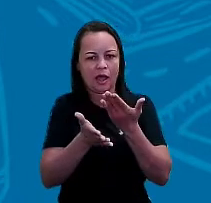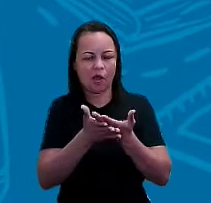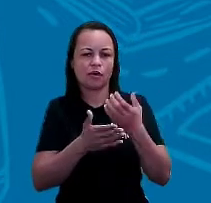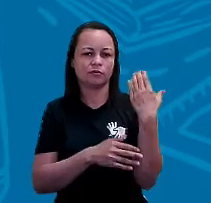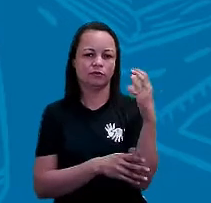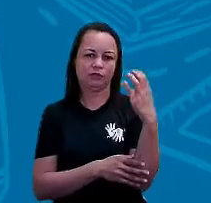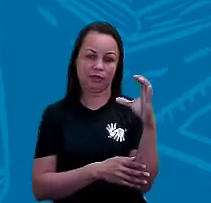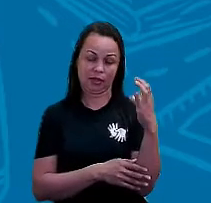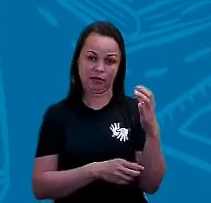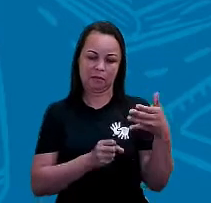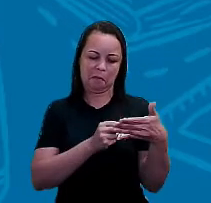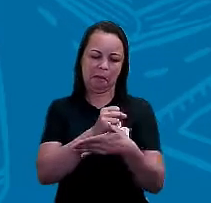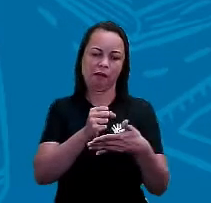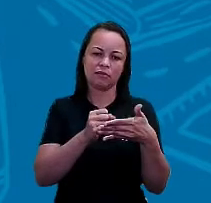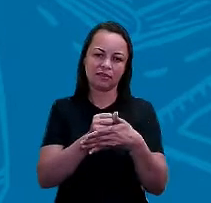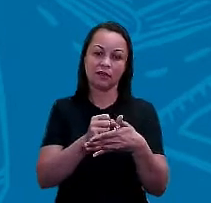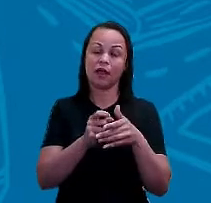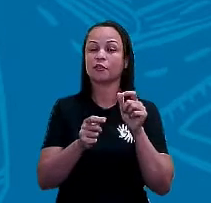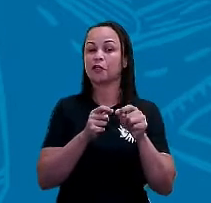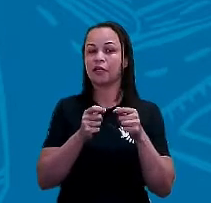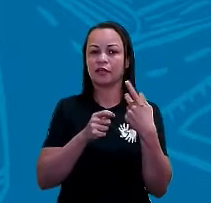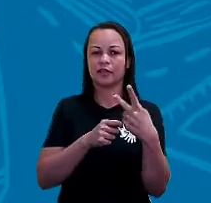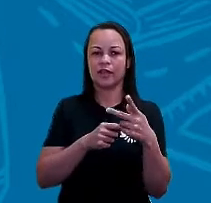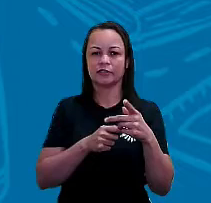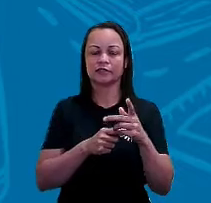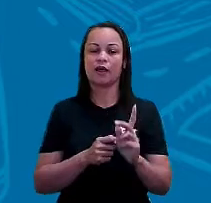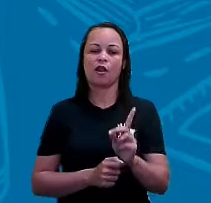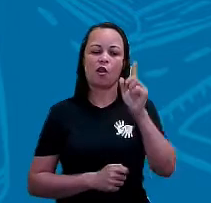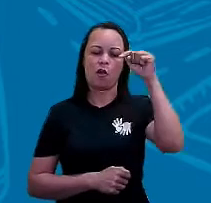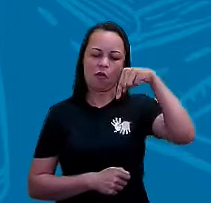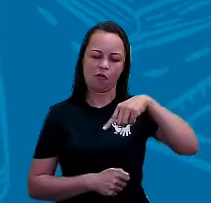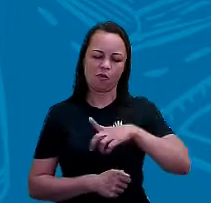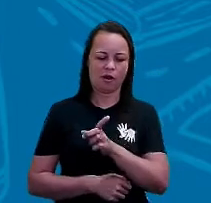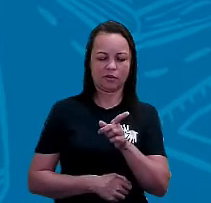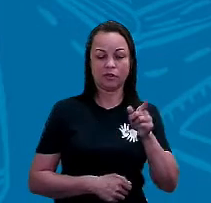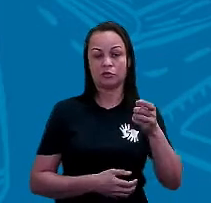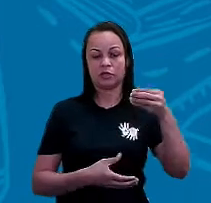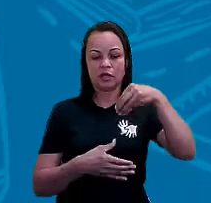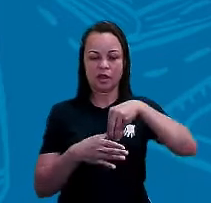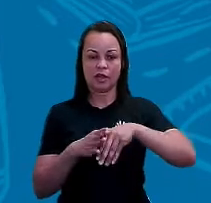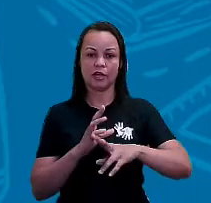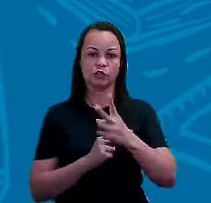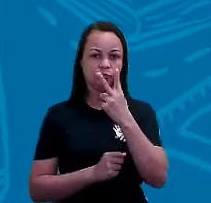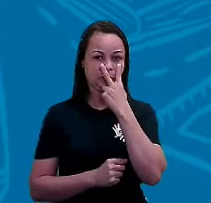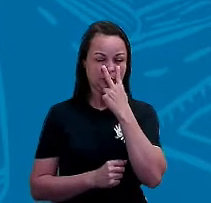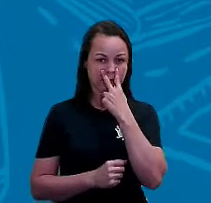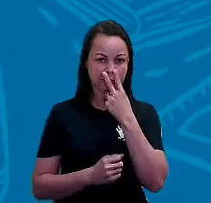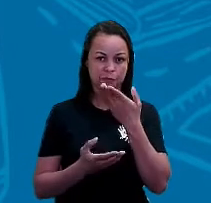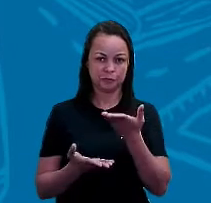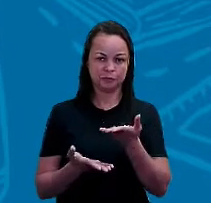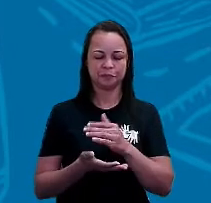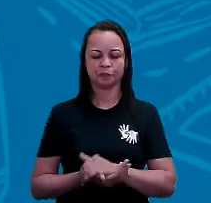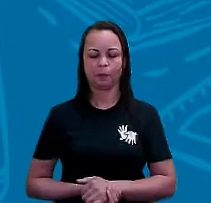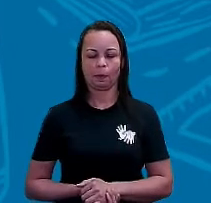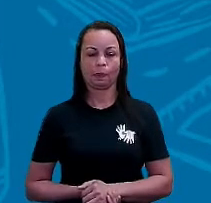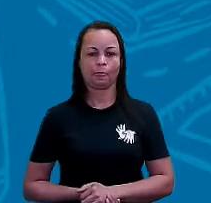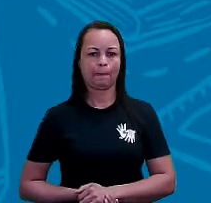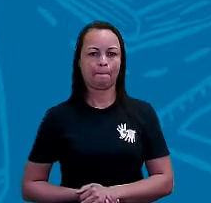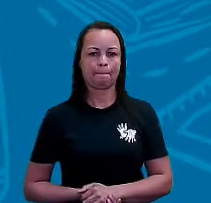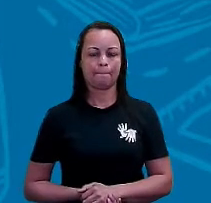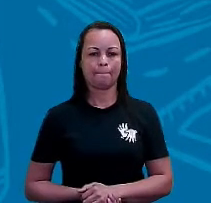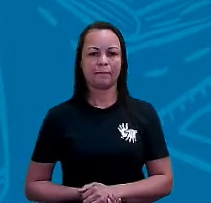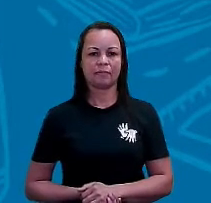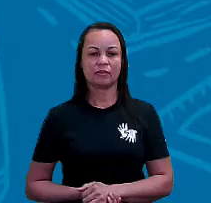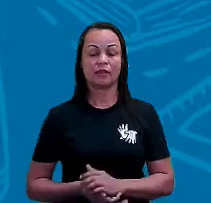natureza, baseado aí nessa localização nossa dentro do nosso município de Vitória de Santo Antão. E aí, né,